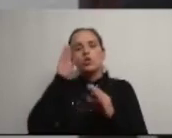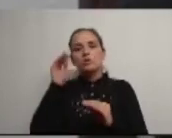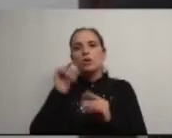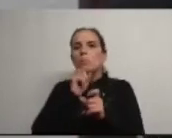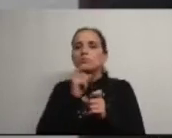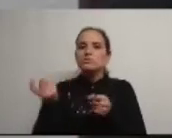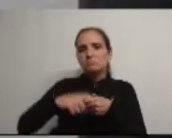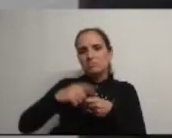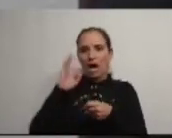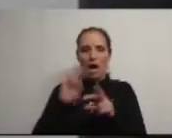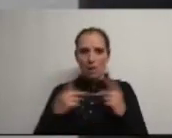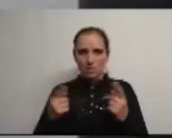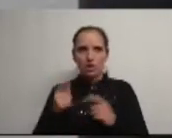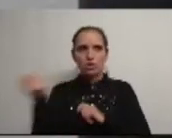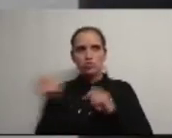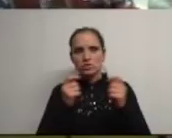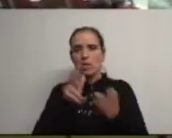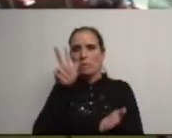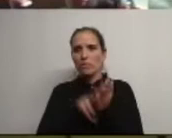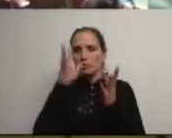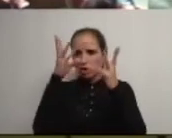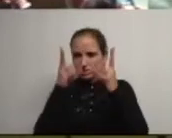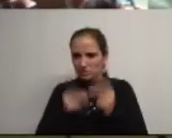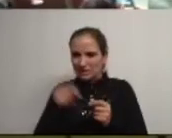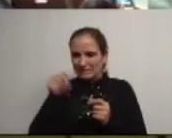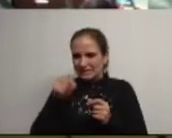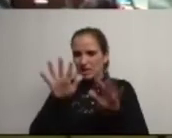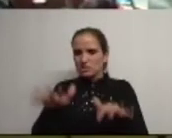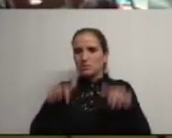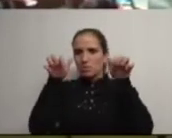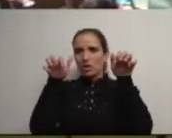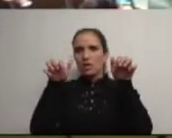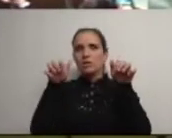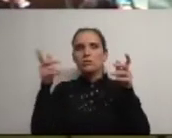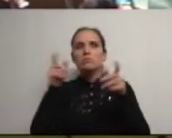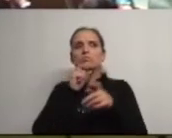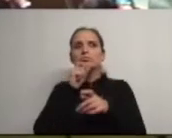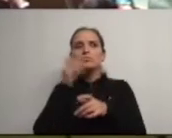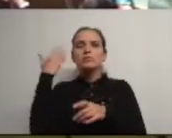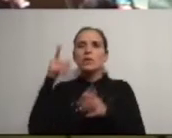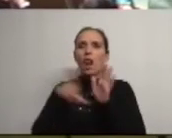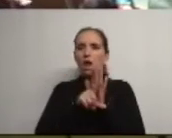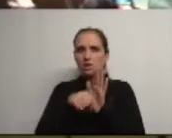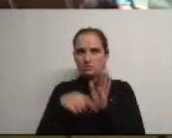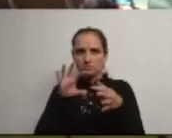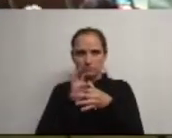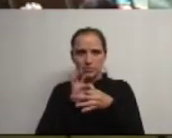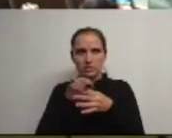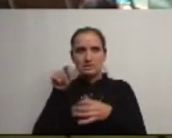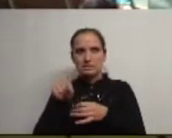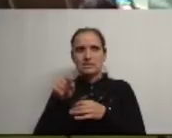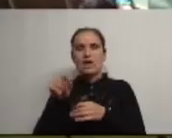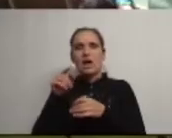educação a discussão e aprovação de um orçamento desta Assembleia conforme permitido nos termos da lei que esta